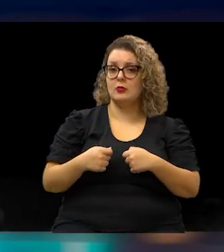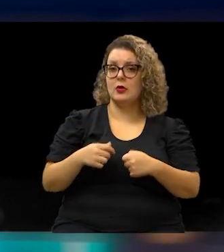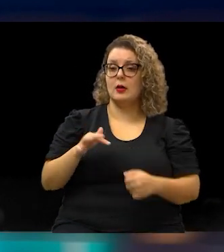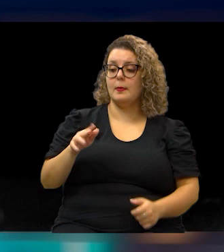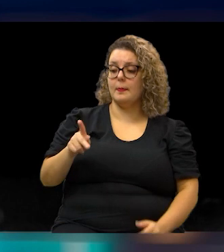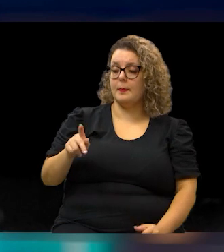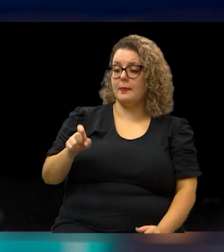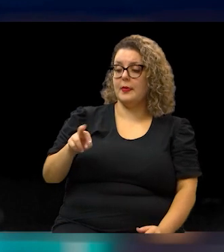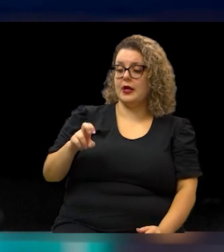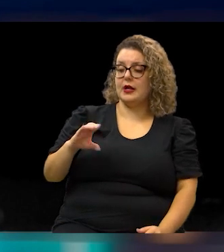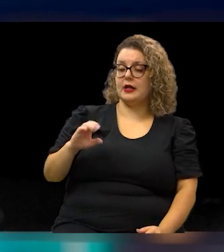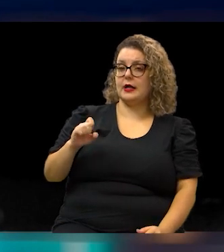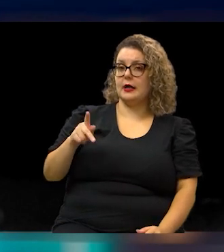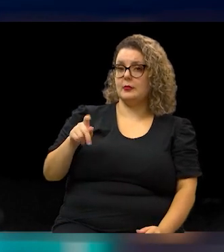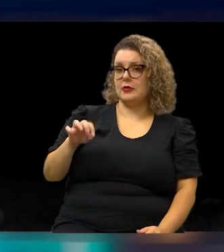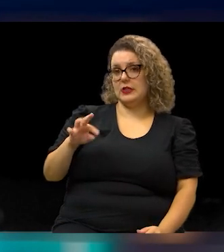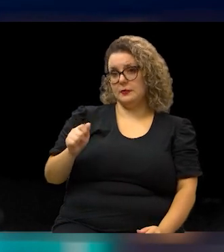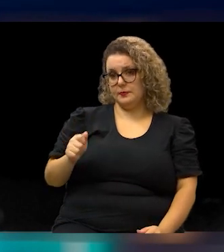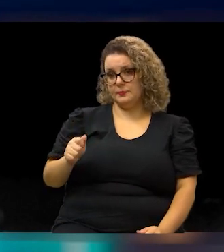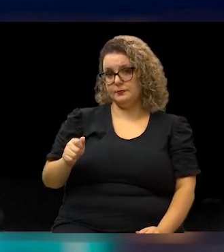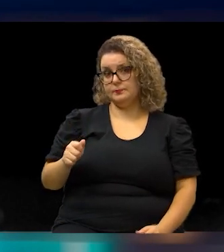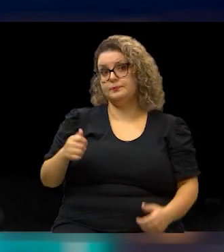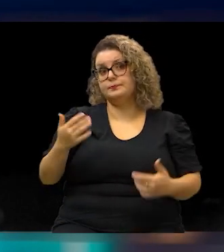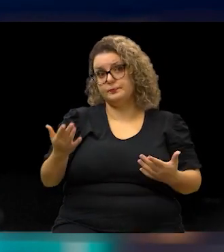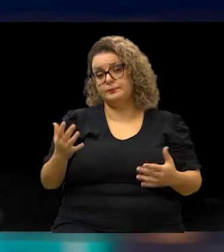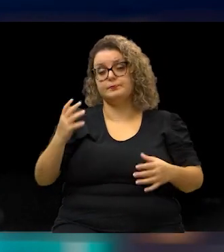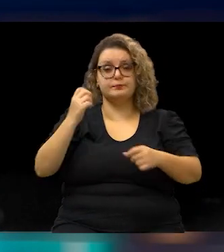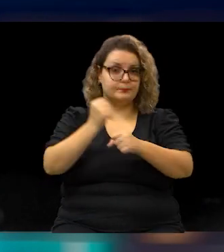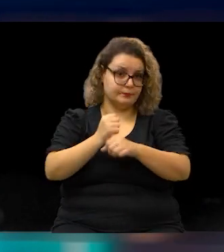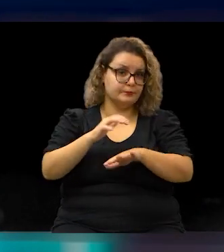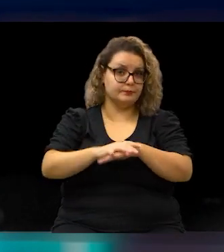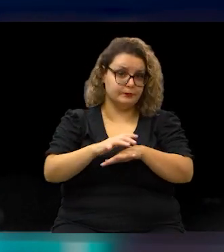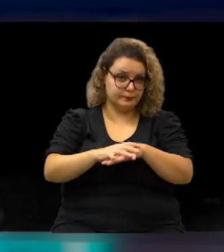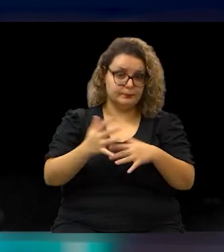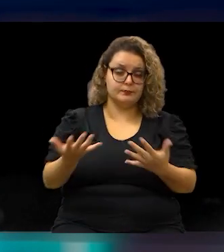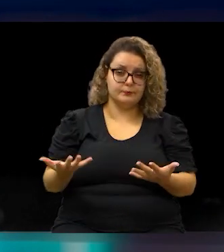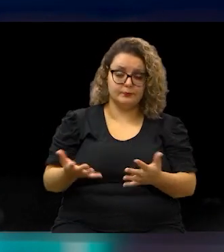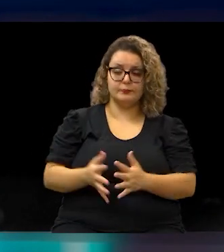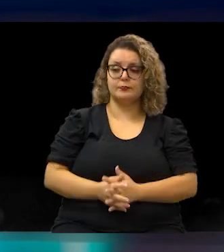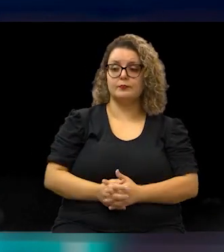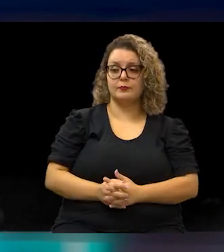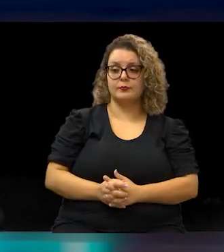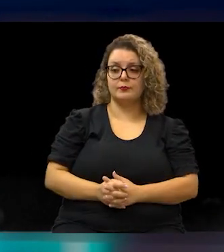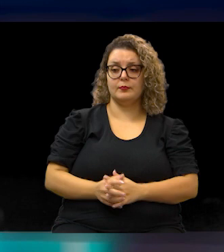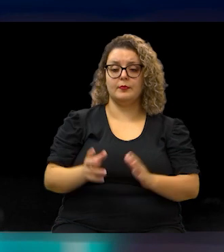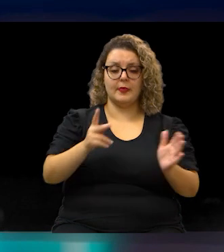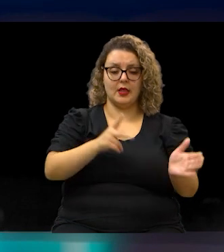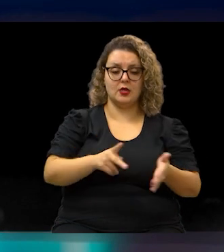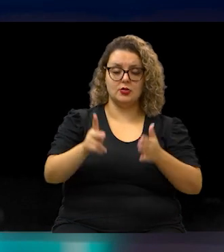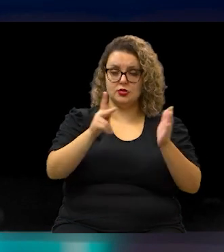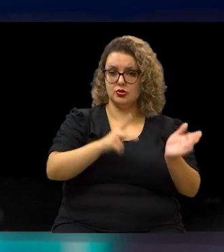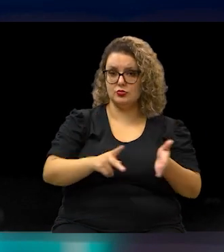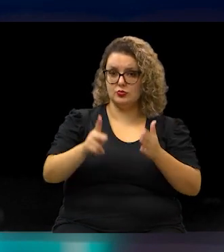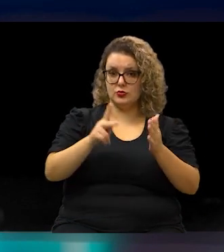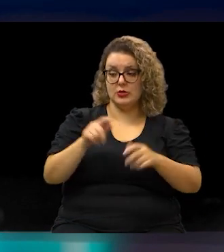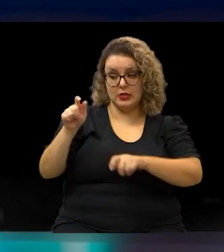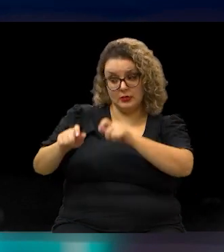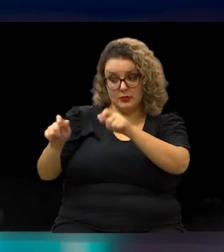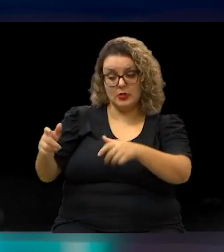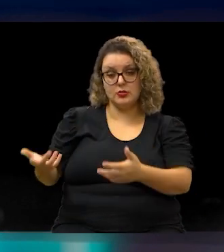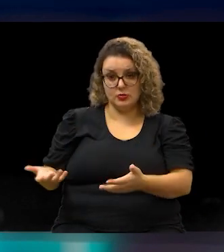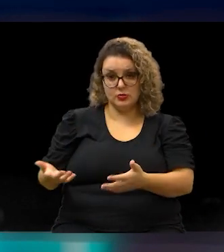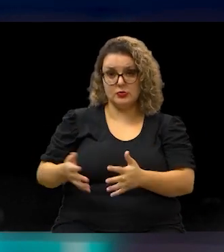capita. Então, fazendo as contas, produção e pessoas